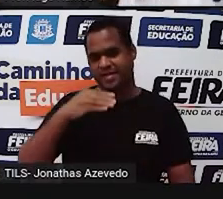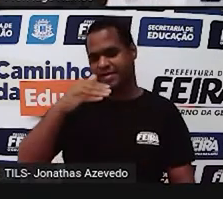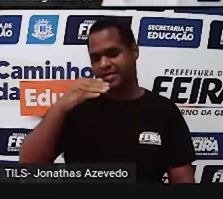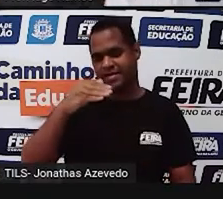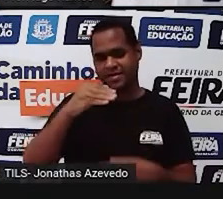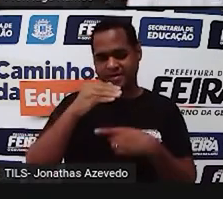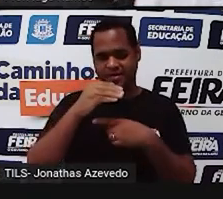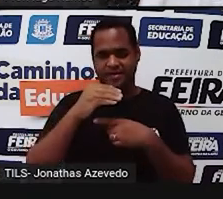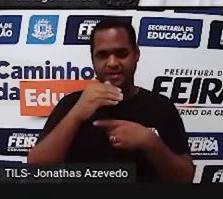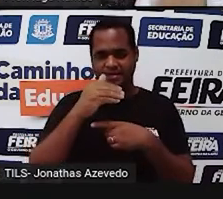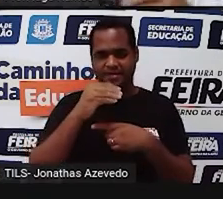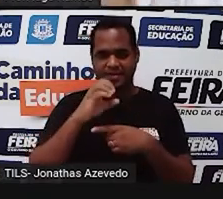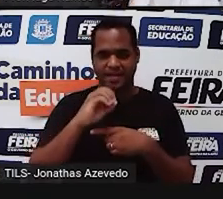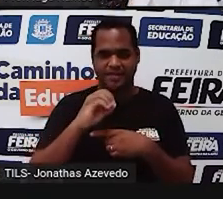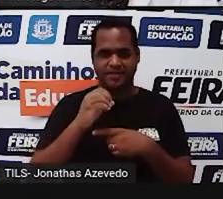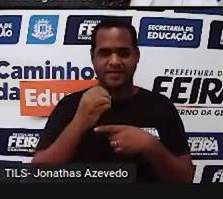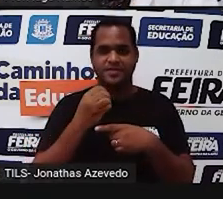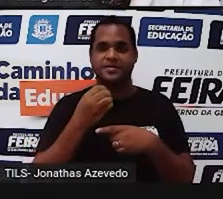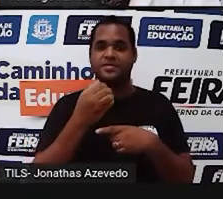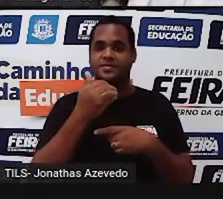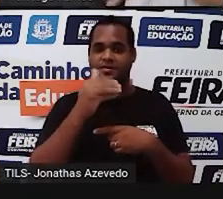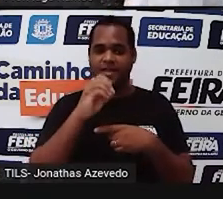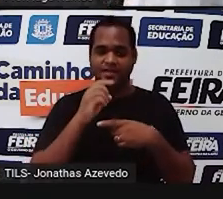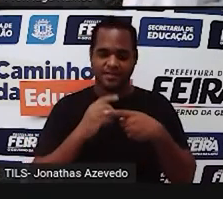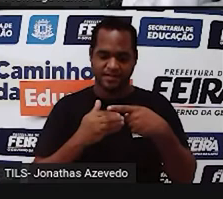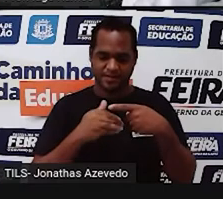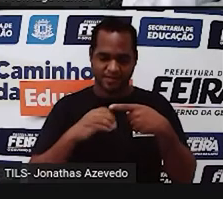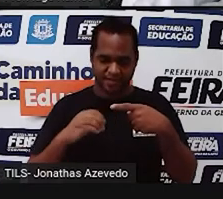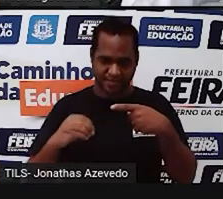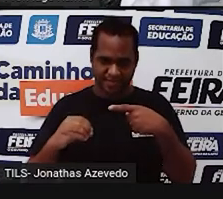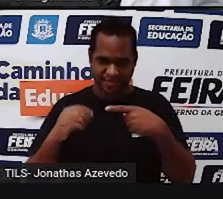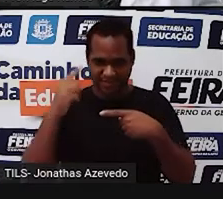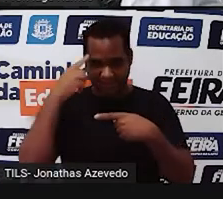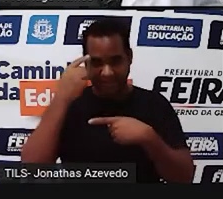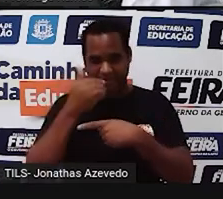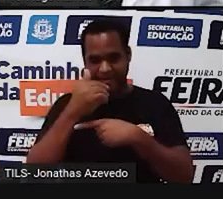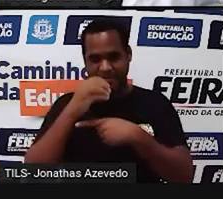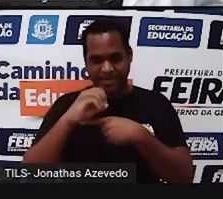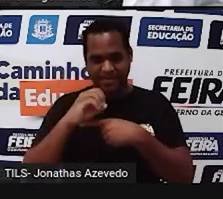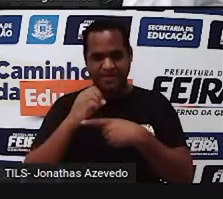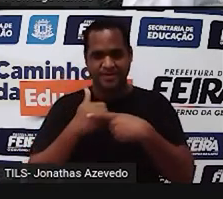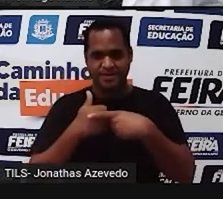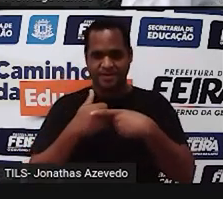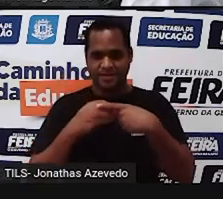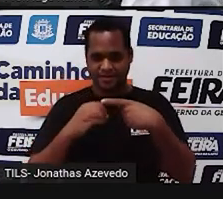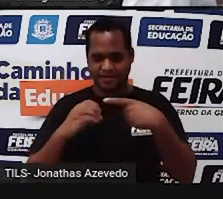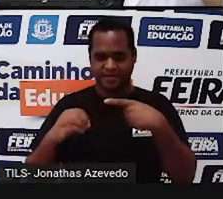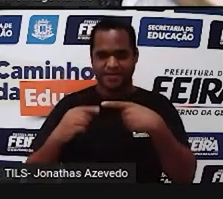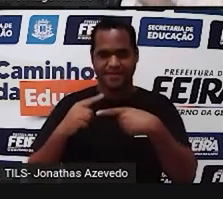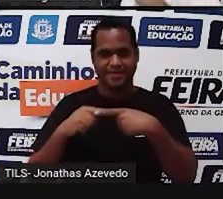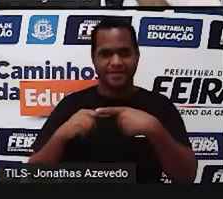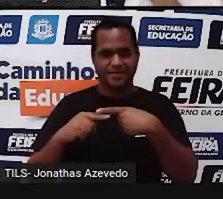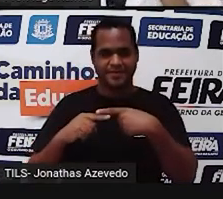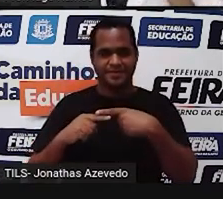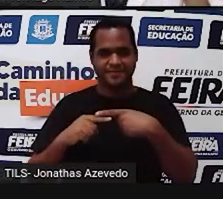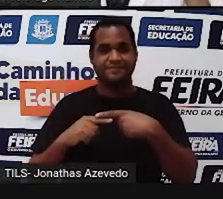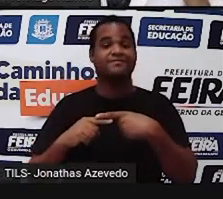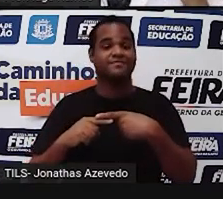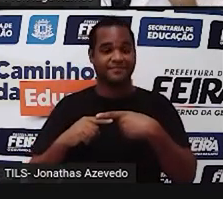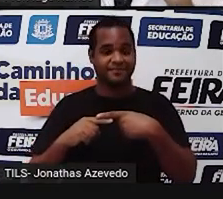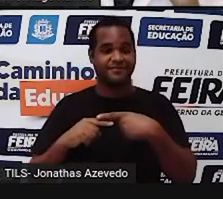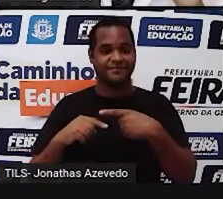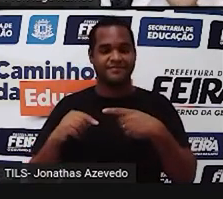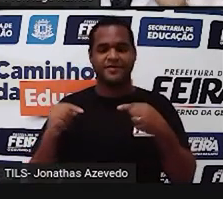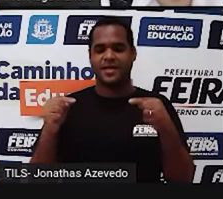centésimos, como está aparecendo na tela. O 10, o 10 em cima e o 100